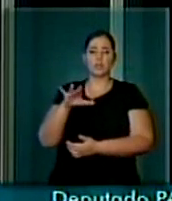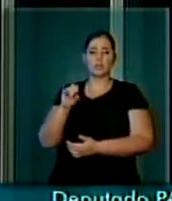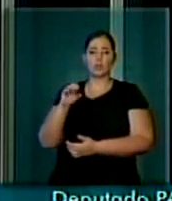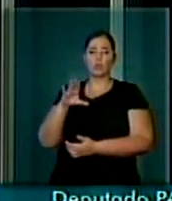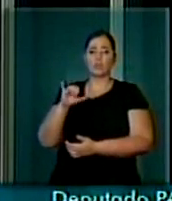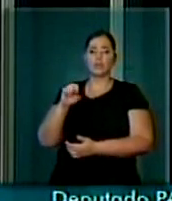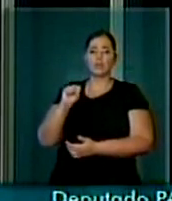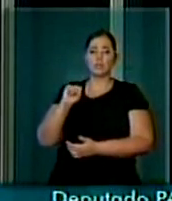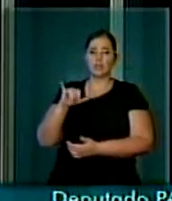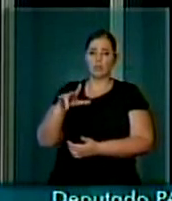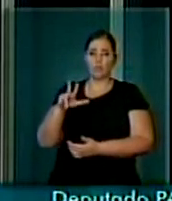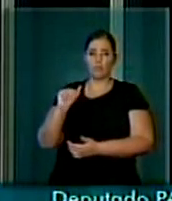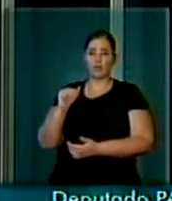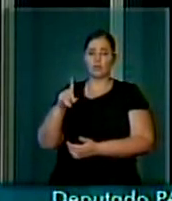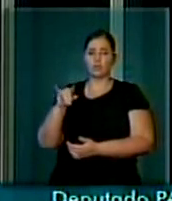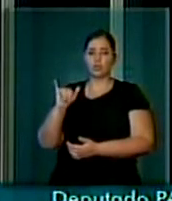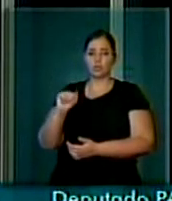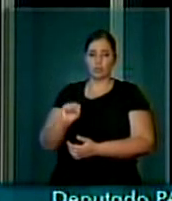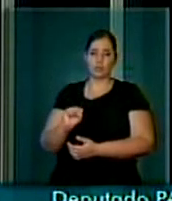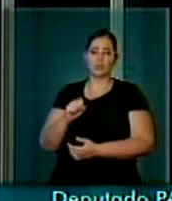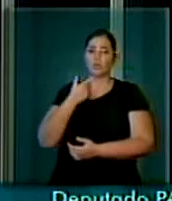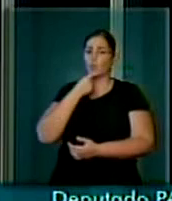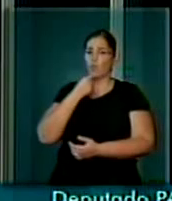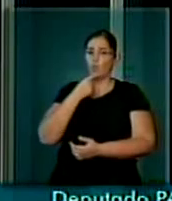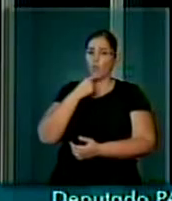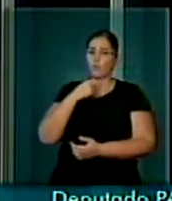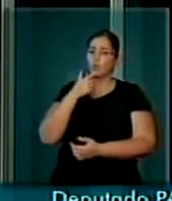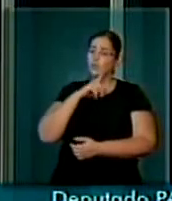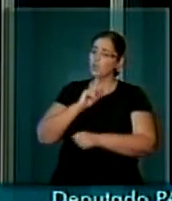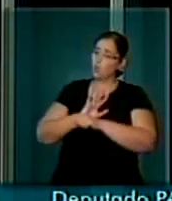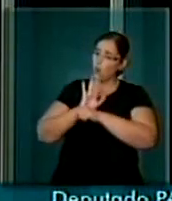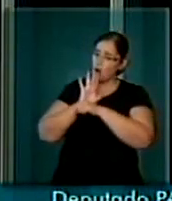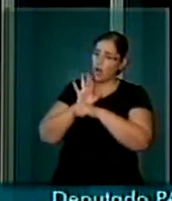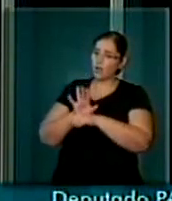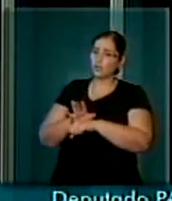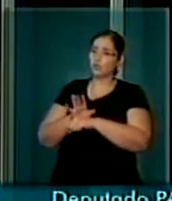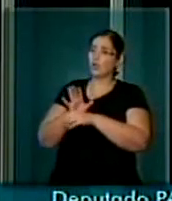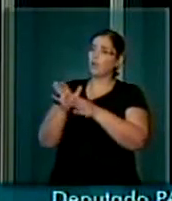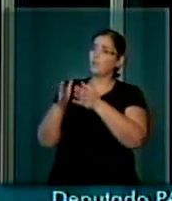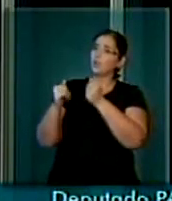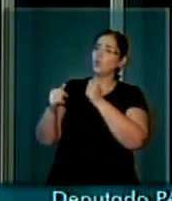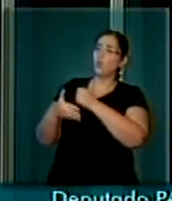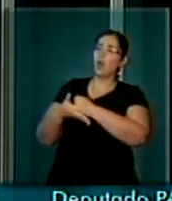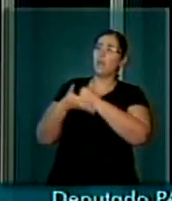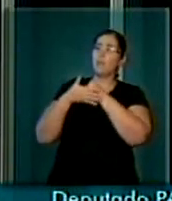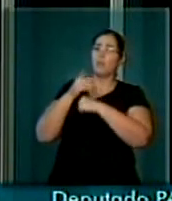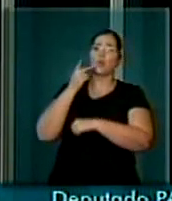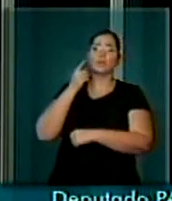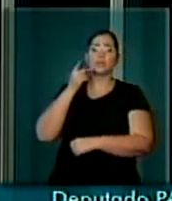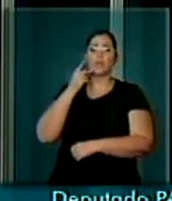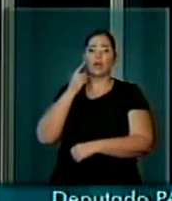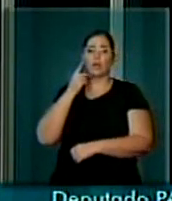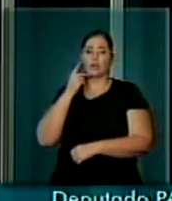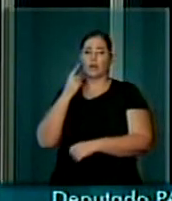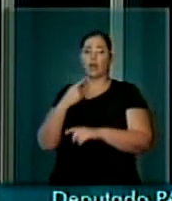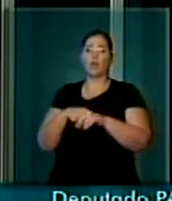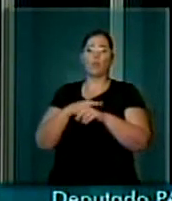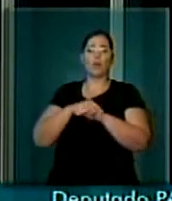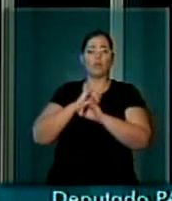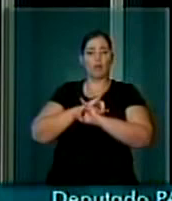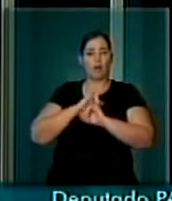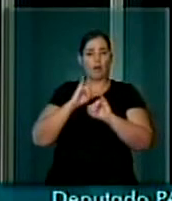Dias se socorreu do apoio do Ceará, quando ele proclamou